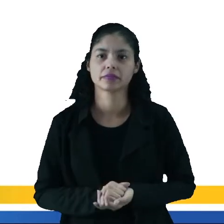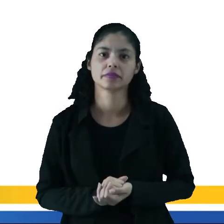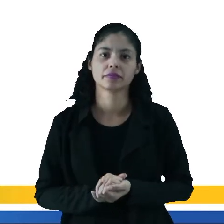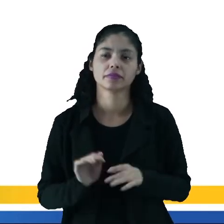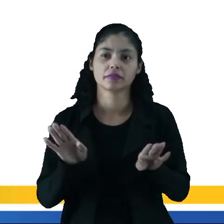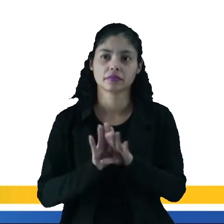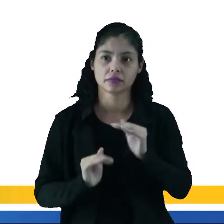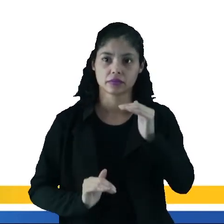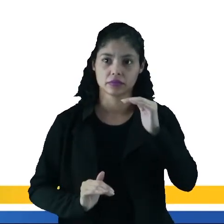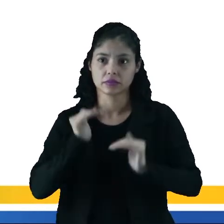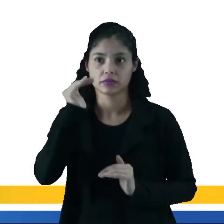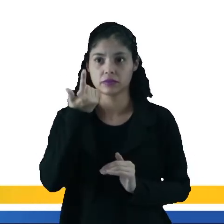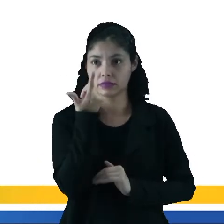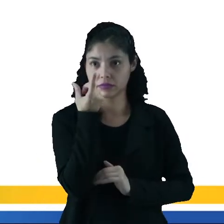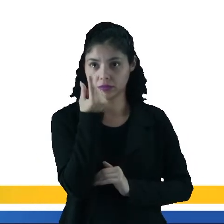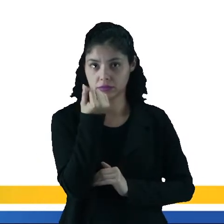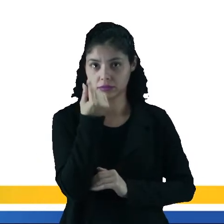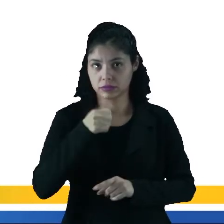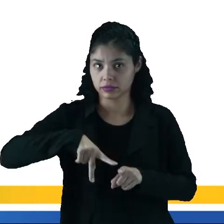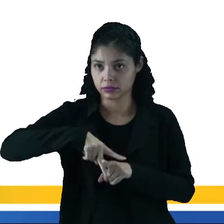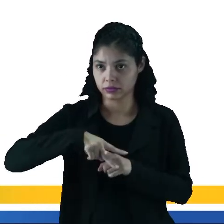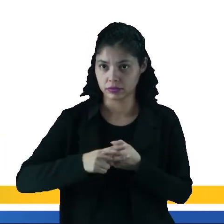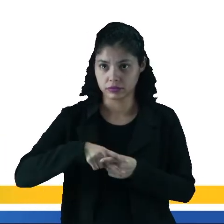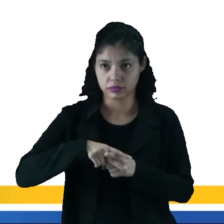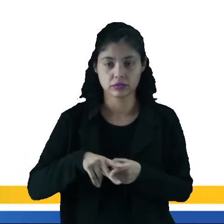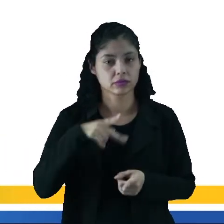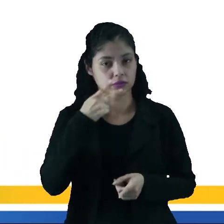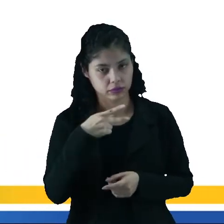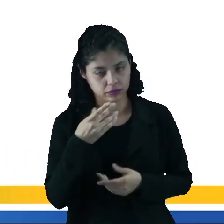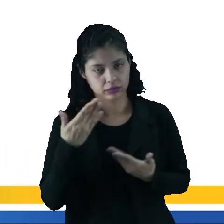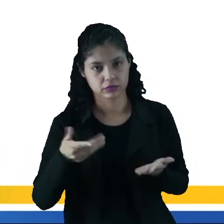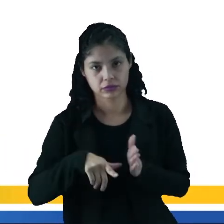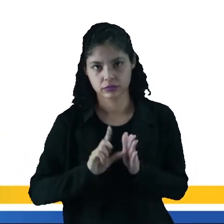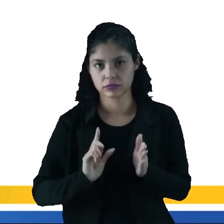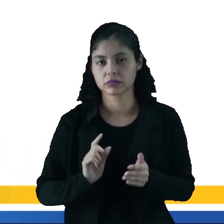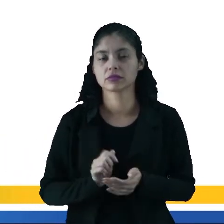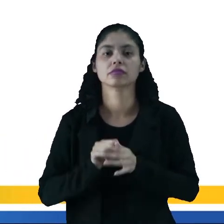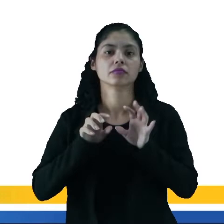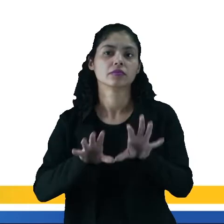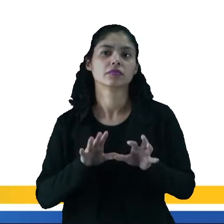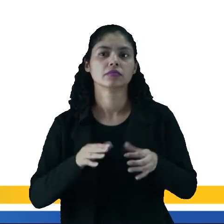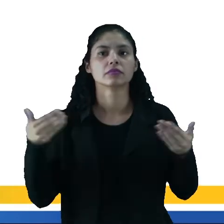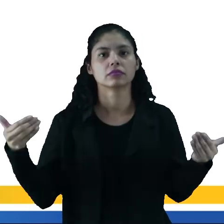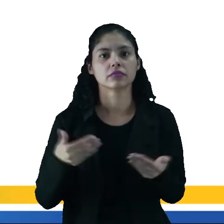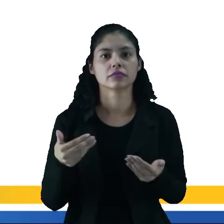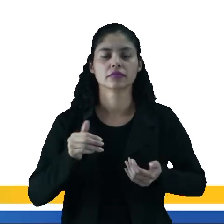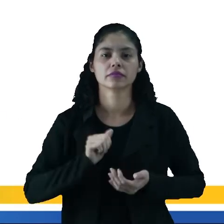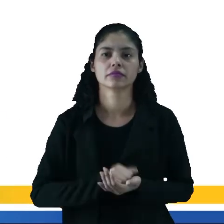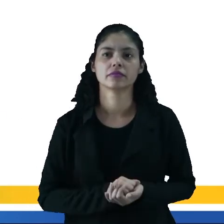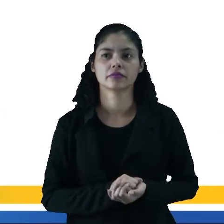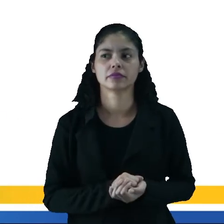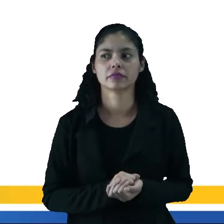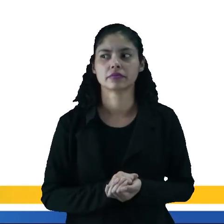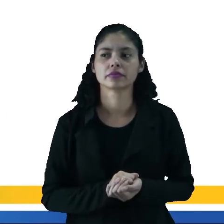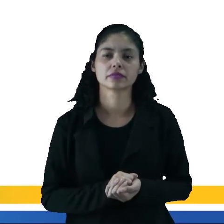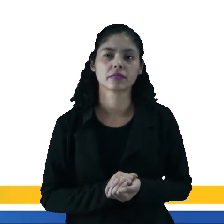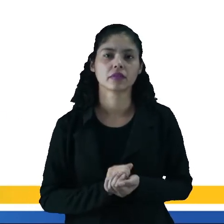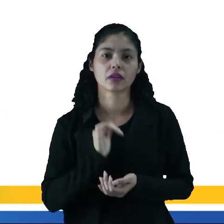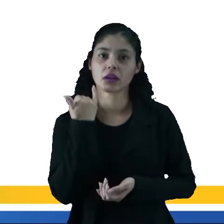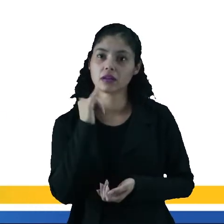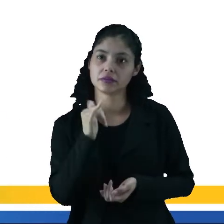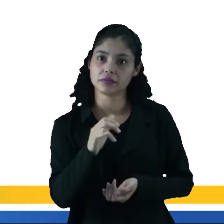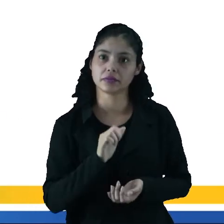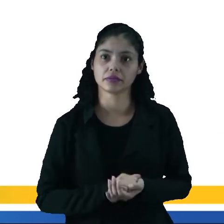tem elevados custos de instalação, como foi dito anteriormente. Com isso vamos agora para a